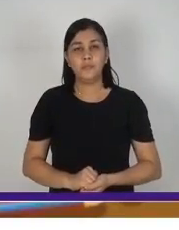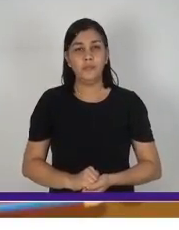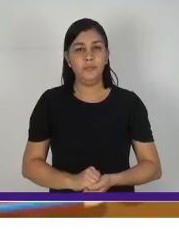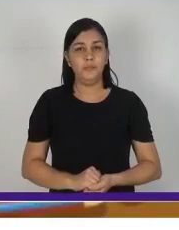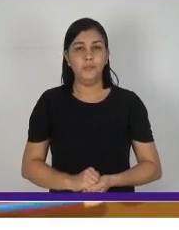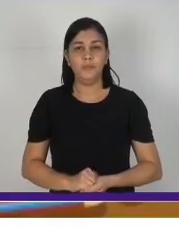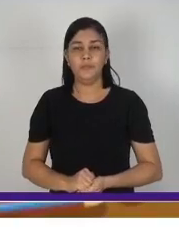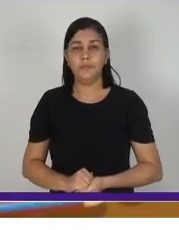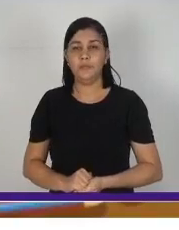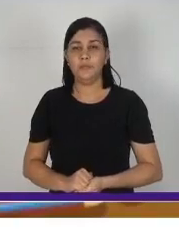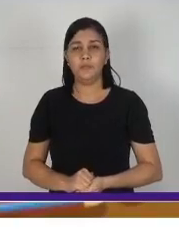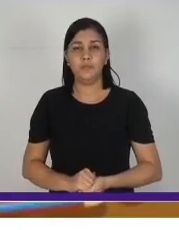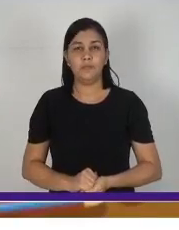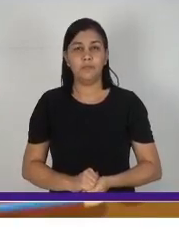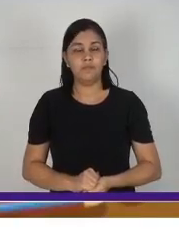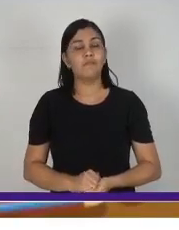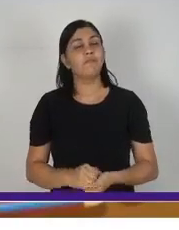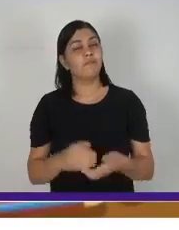Assim está bom.